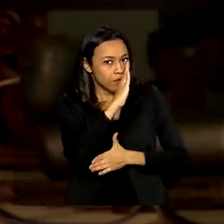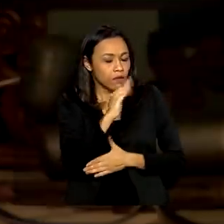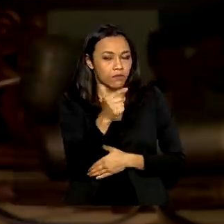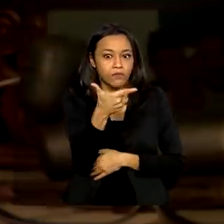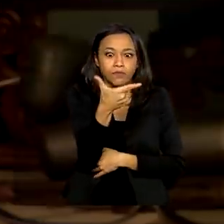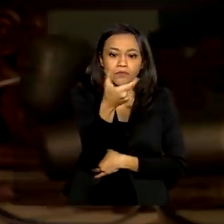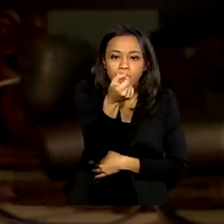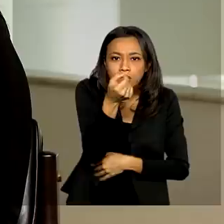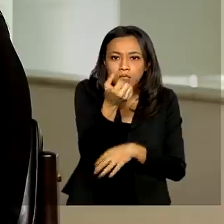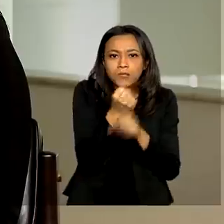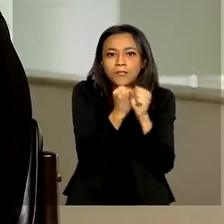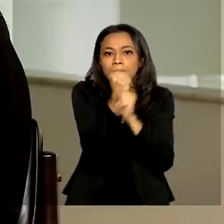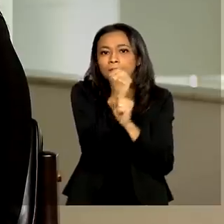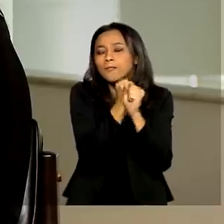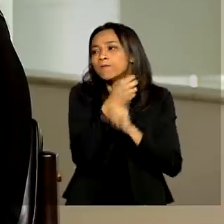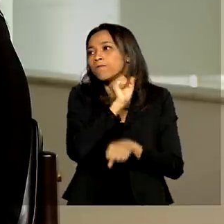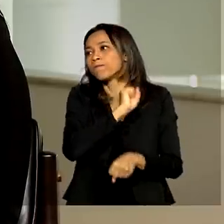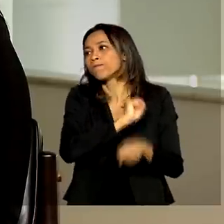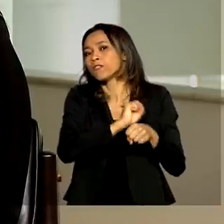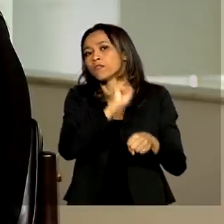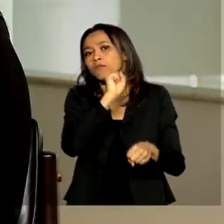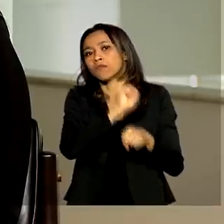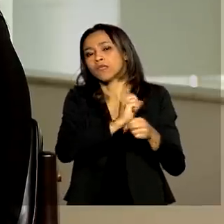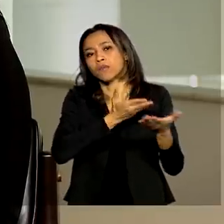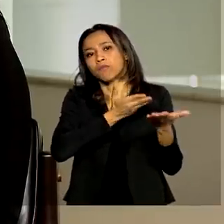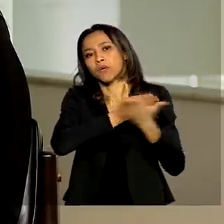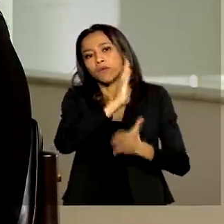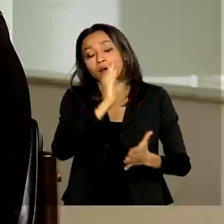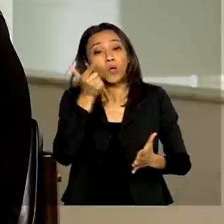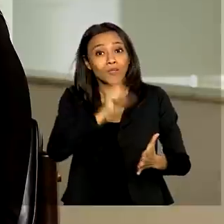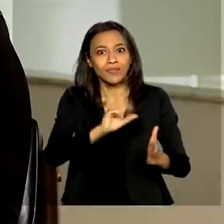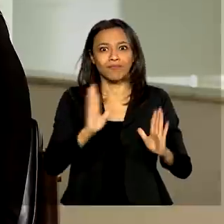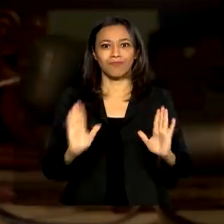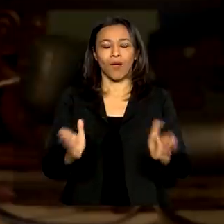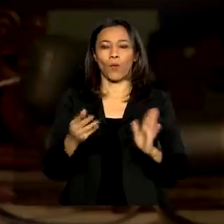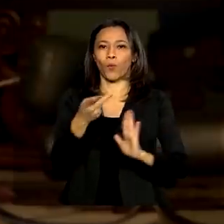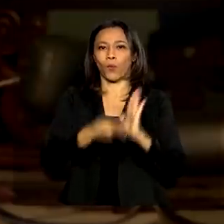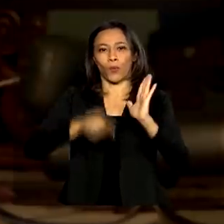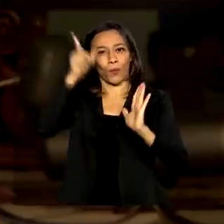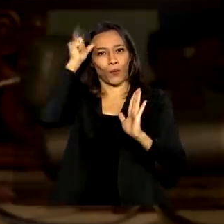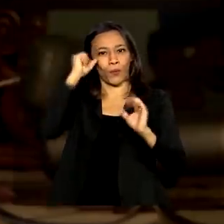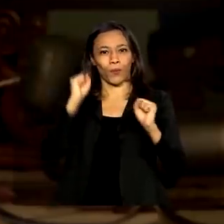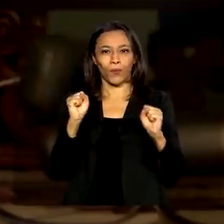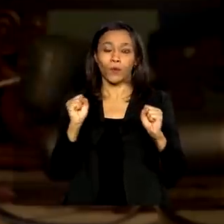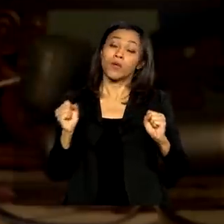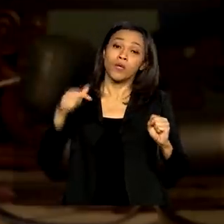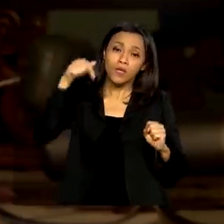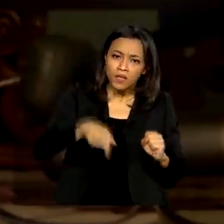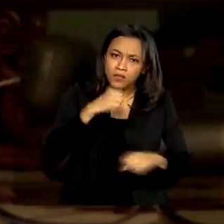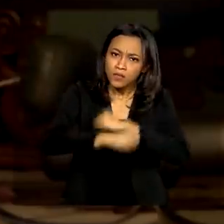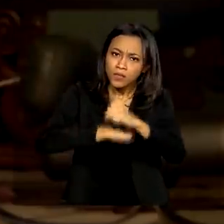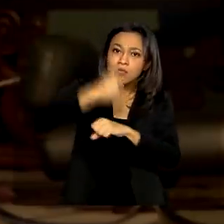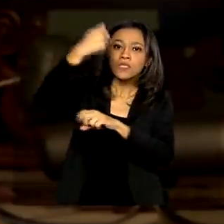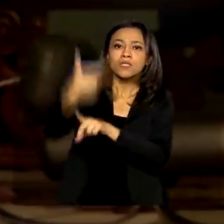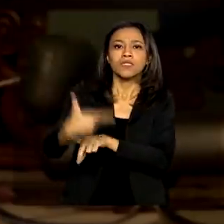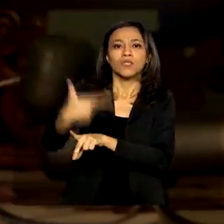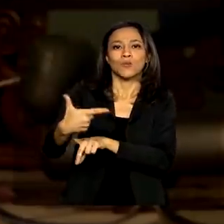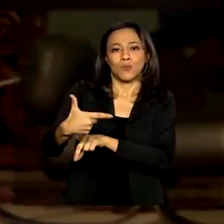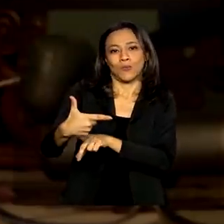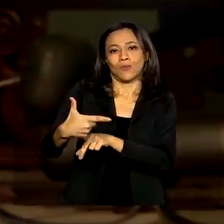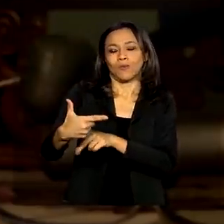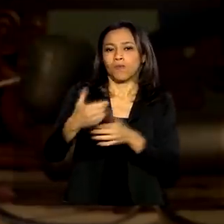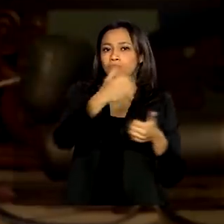20 anos que estava nessa espera. Então, conseguimos aprovar. E agora, nessa segunda fase, que é esse ano, nós temos a